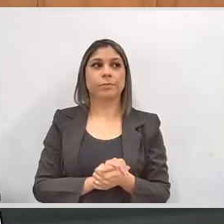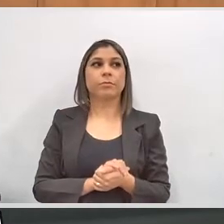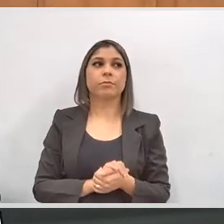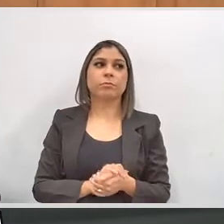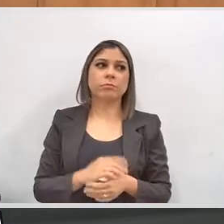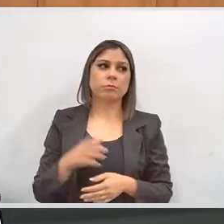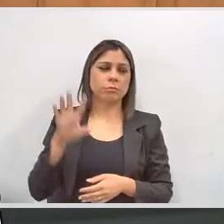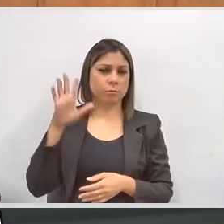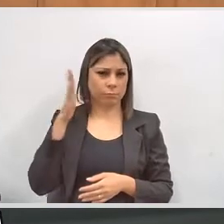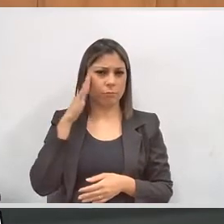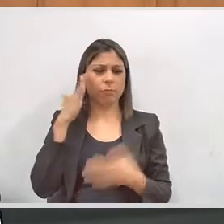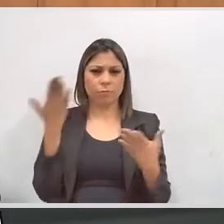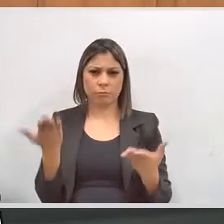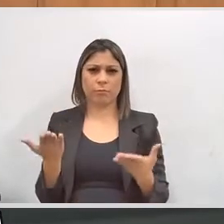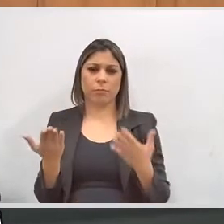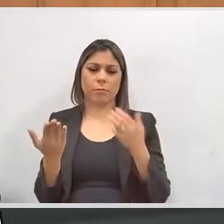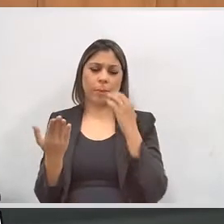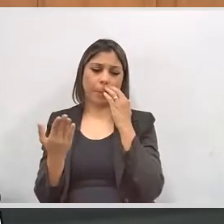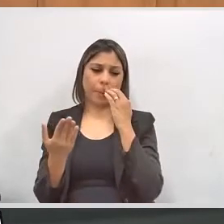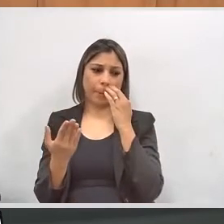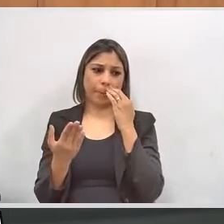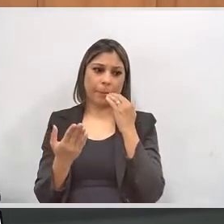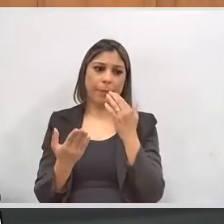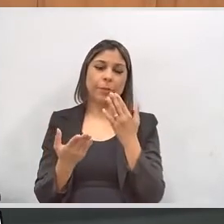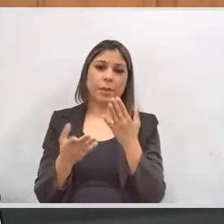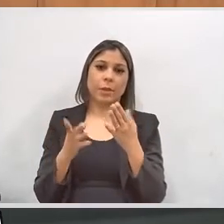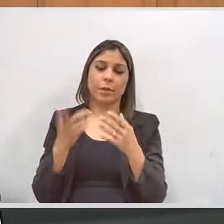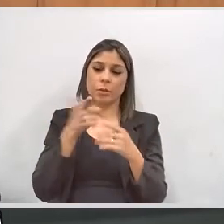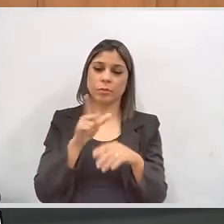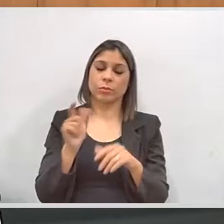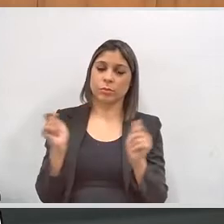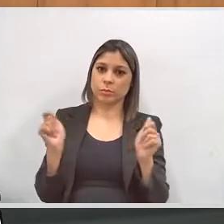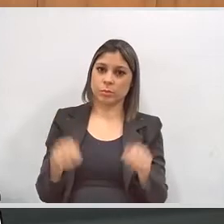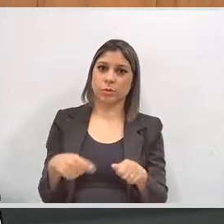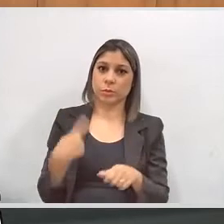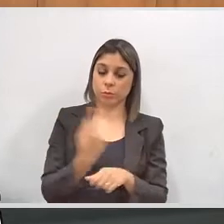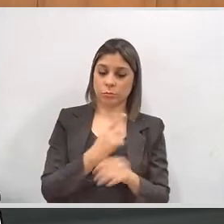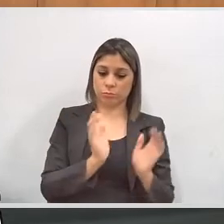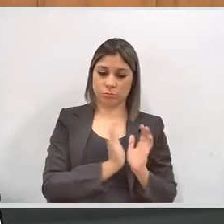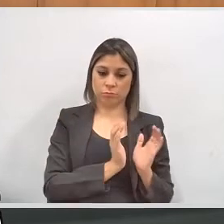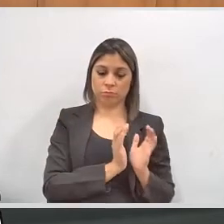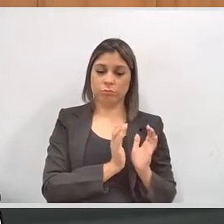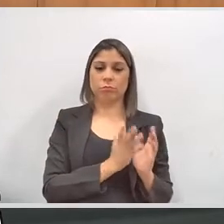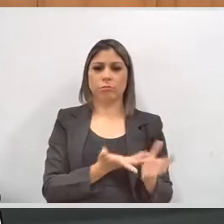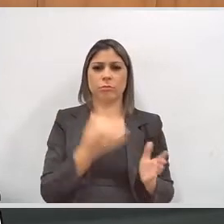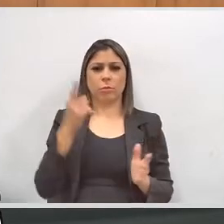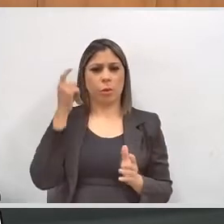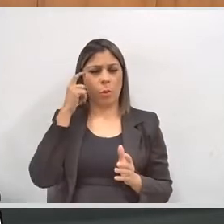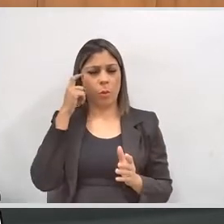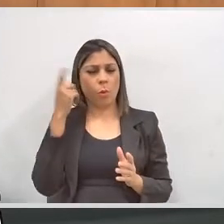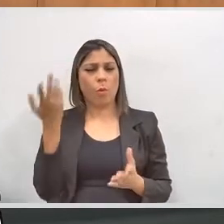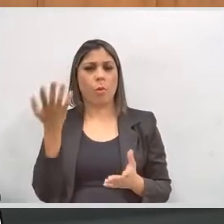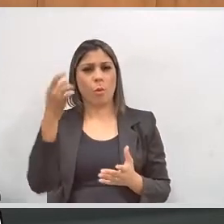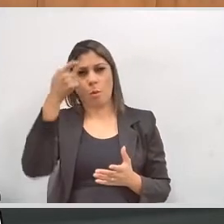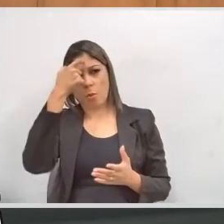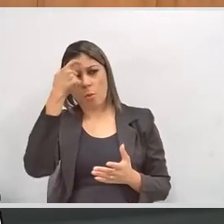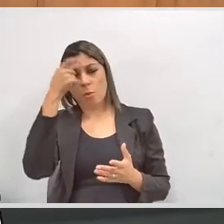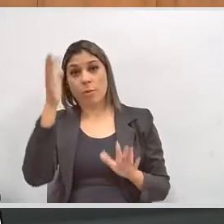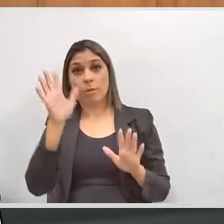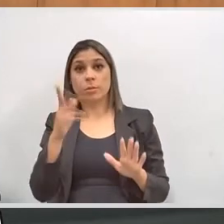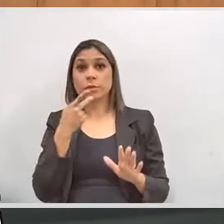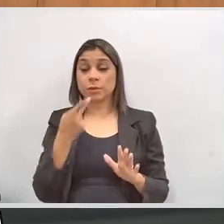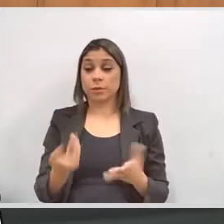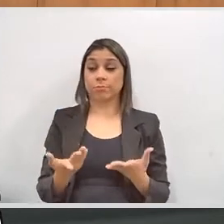Nós temos plena consciência dessa capacidade de manifestação. A PAI já tem muita consciência disso.